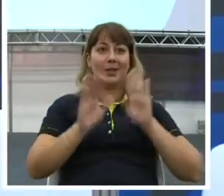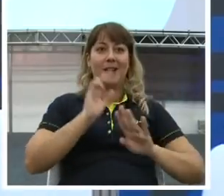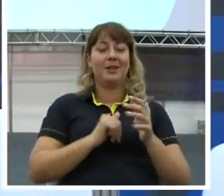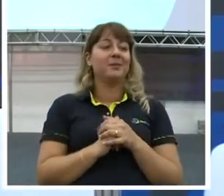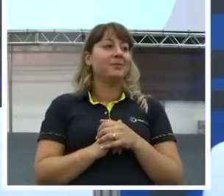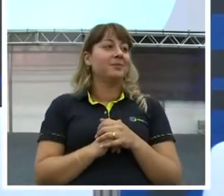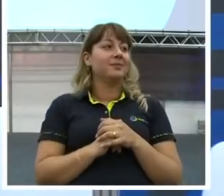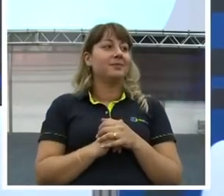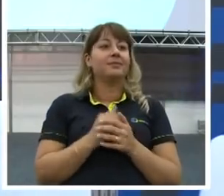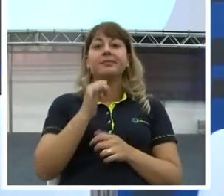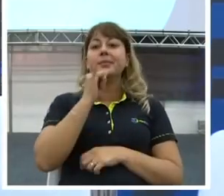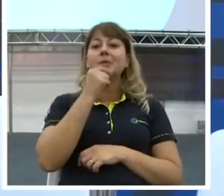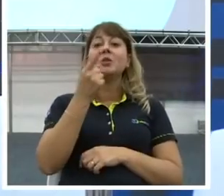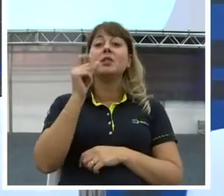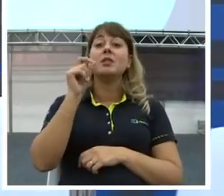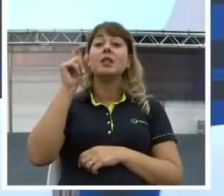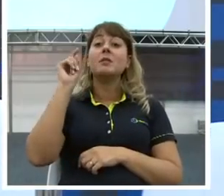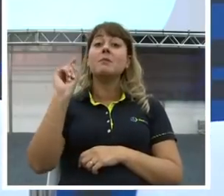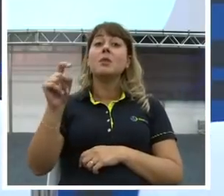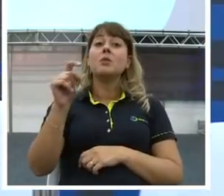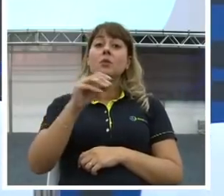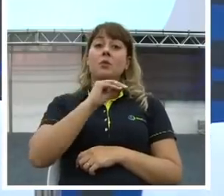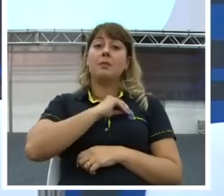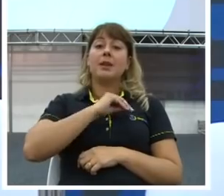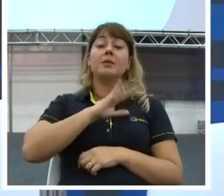Fala, ganho cem mil por mês, mas devo um milhão.